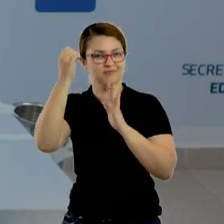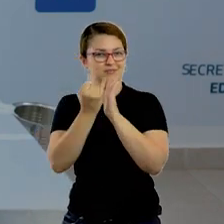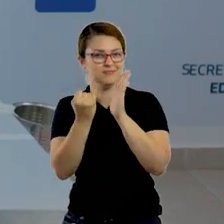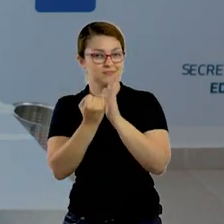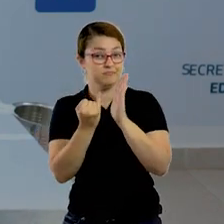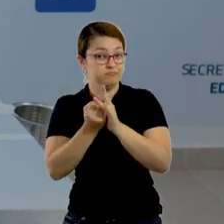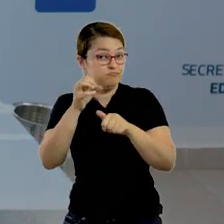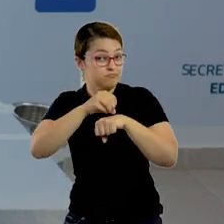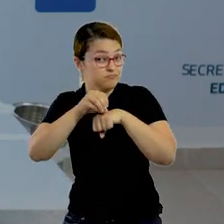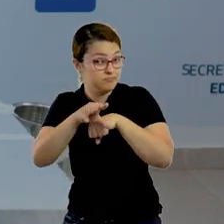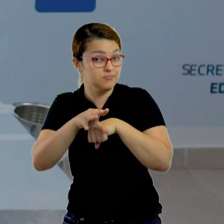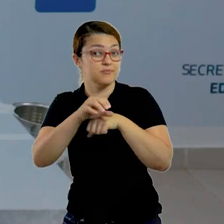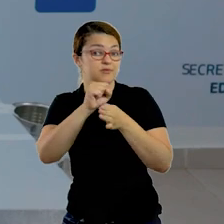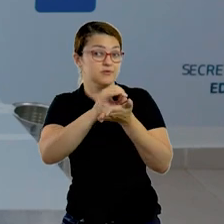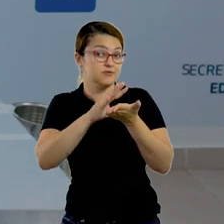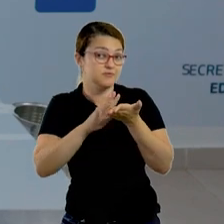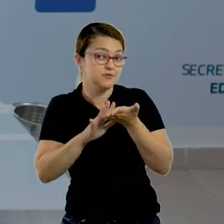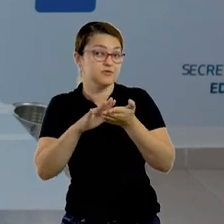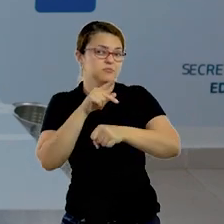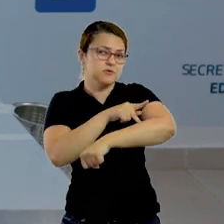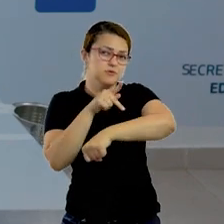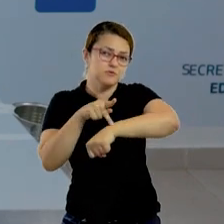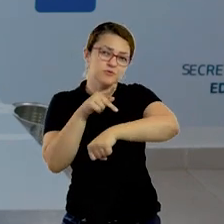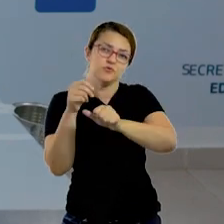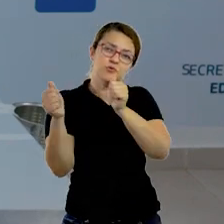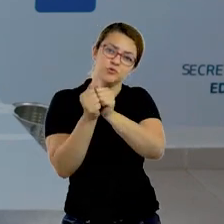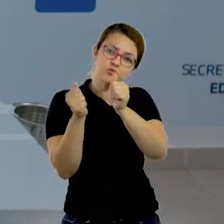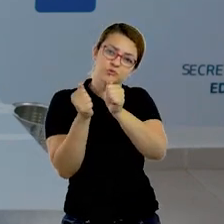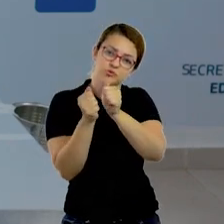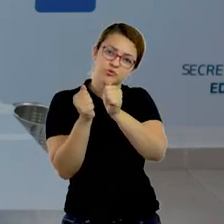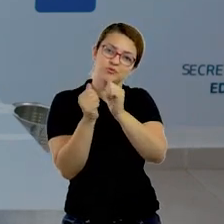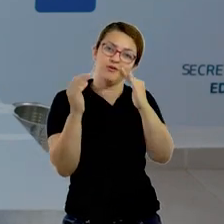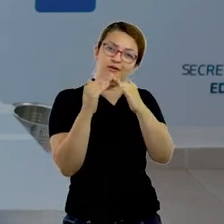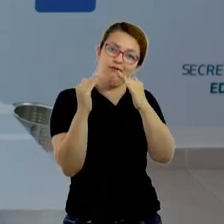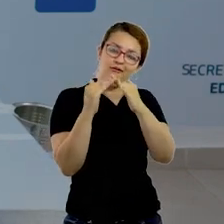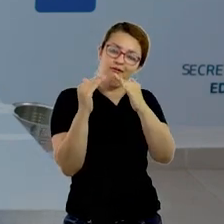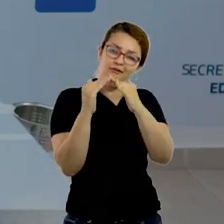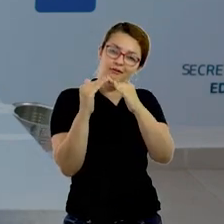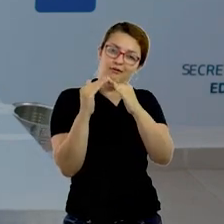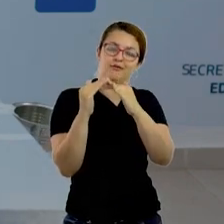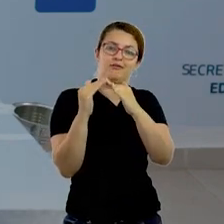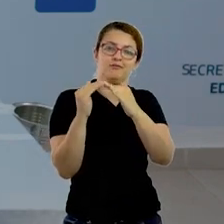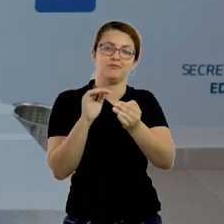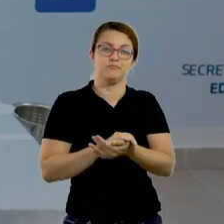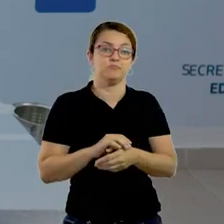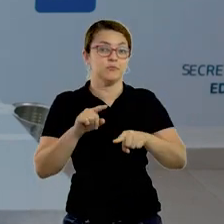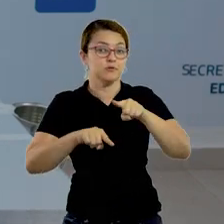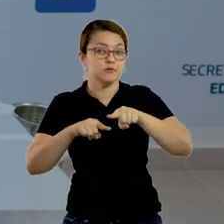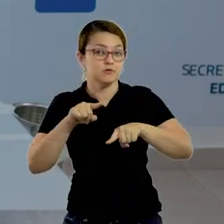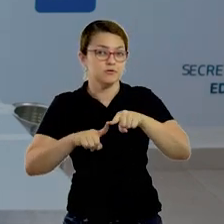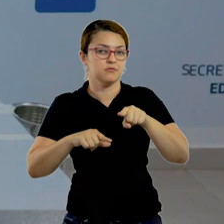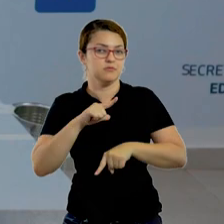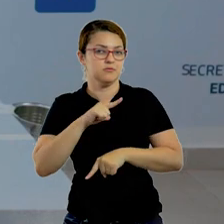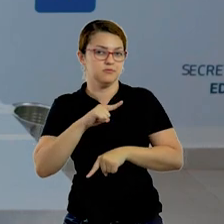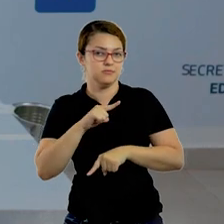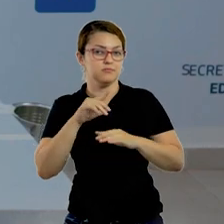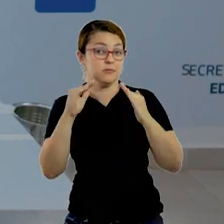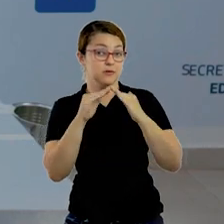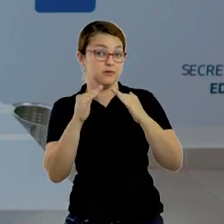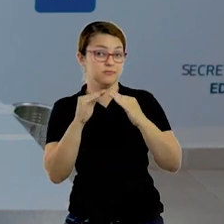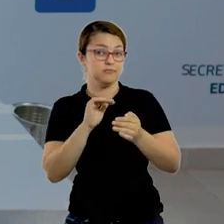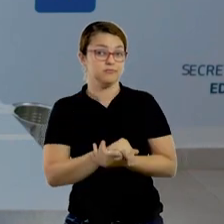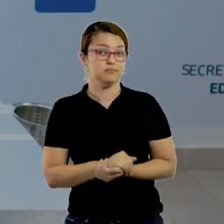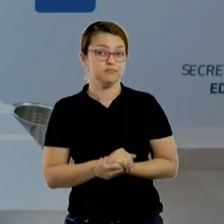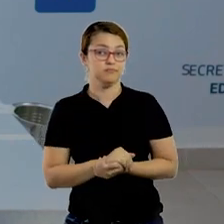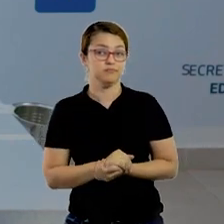sugerir mais atividades pedagógicas para vocês fazerem em casa com os filhos de vocês, com o material que vocês possuem em casa. Essas